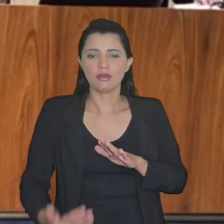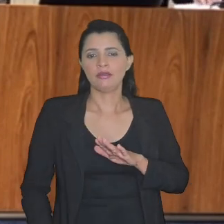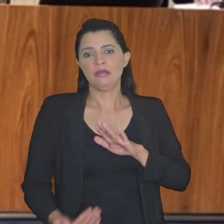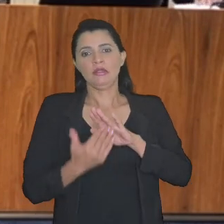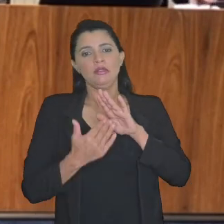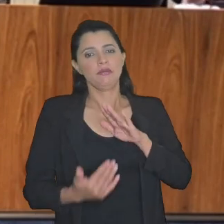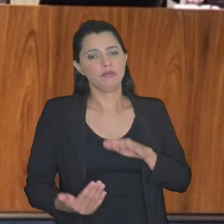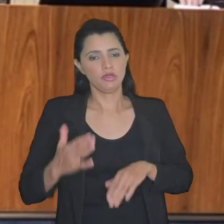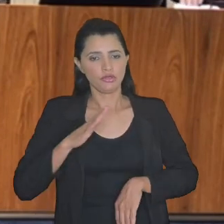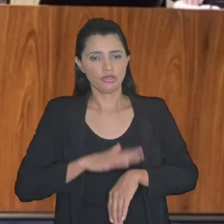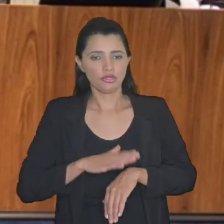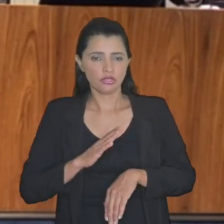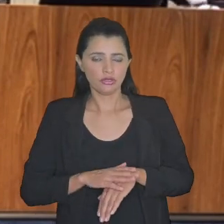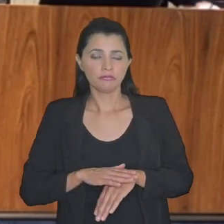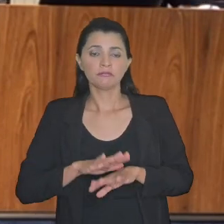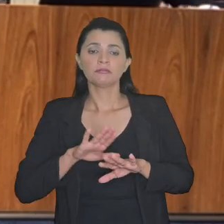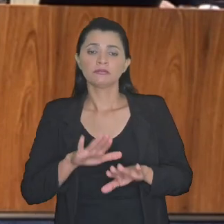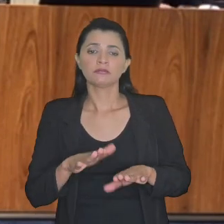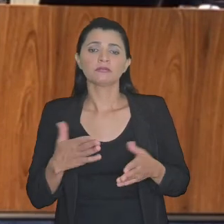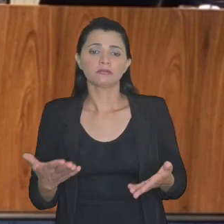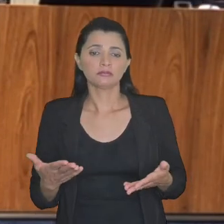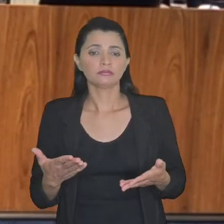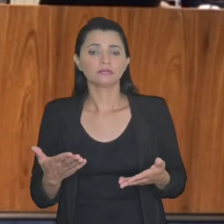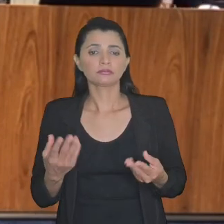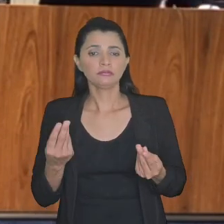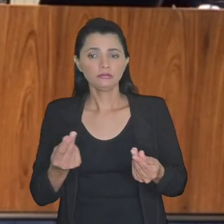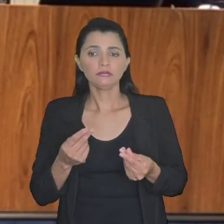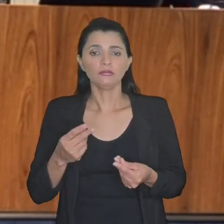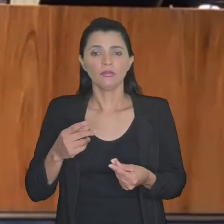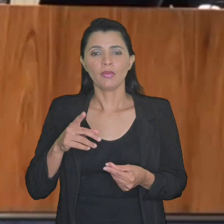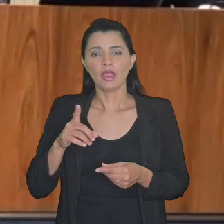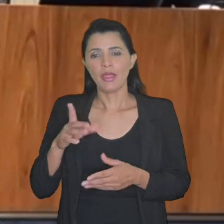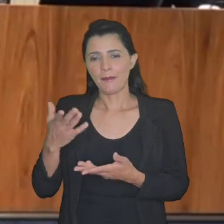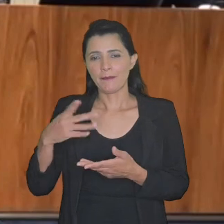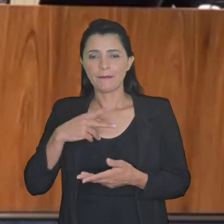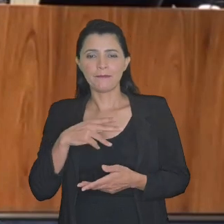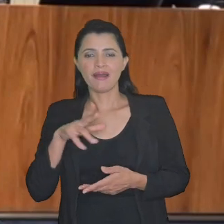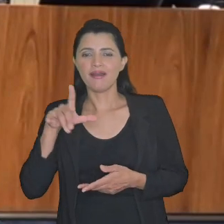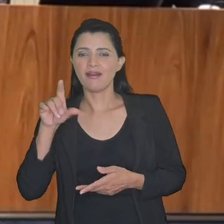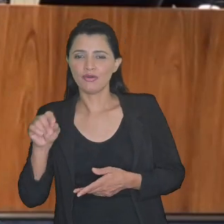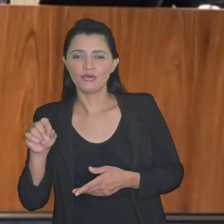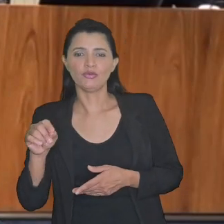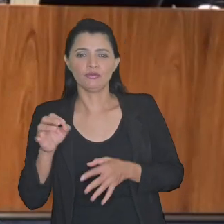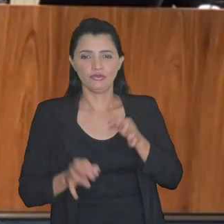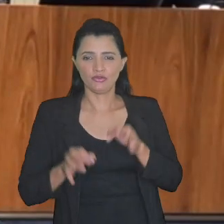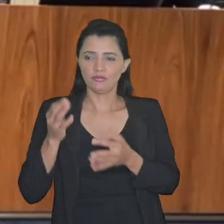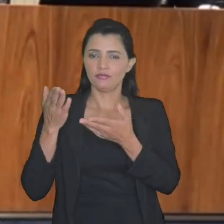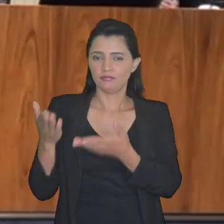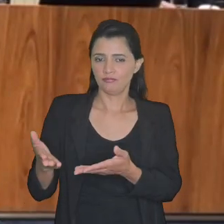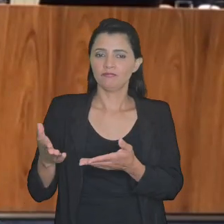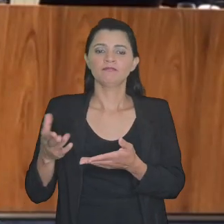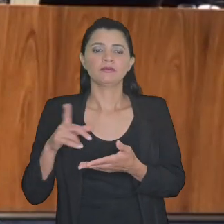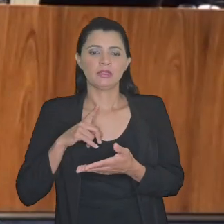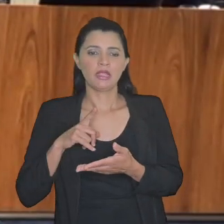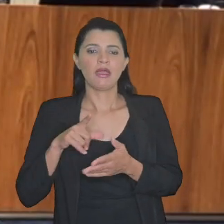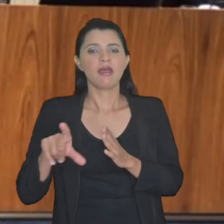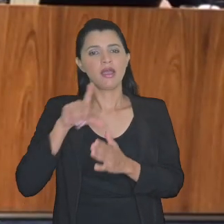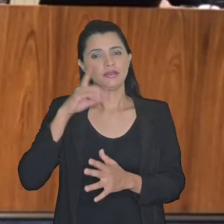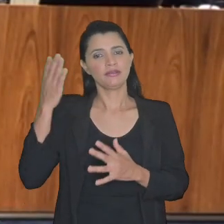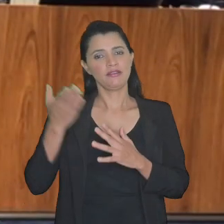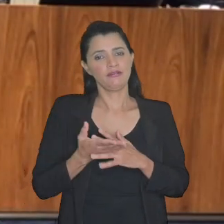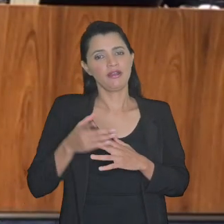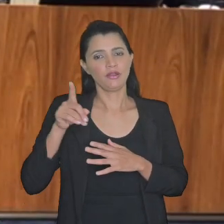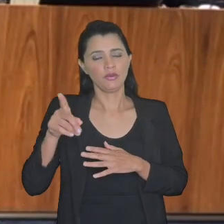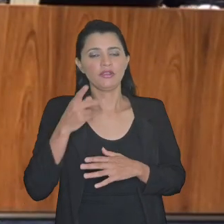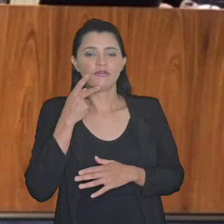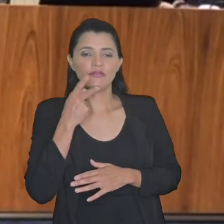no limite do horário o doutor Paulo Conrado ele antes